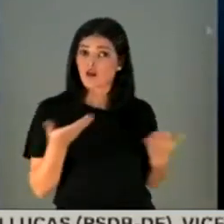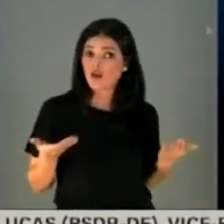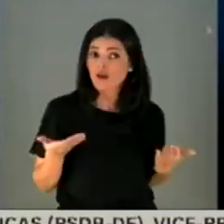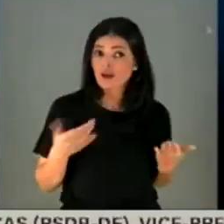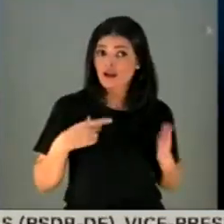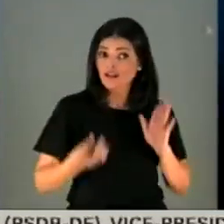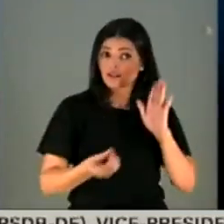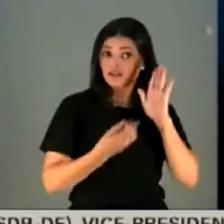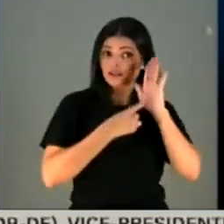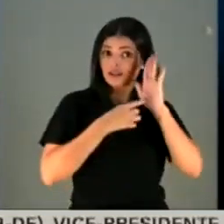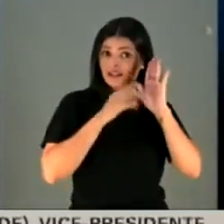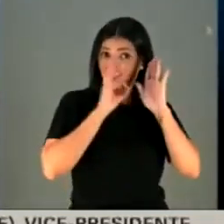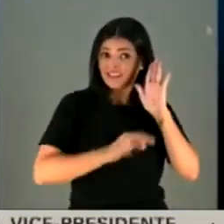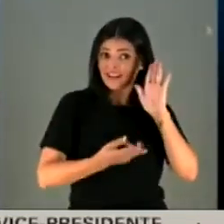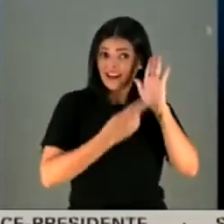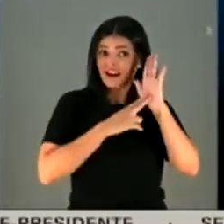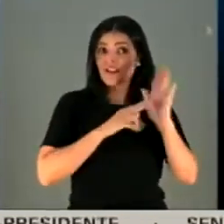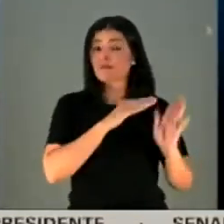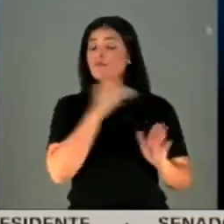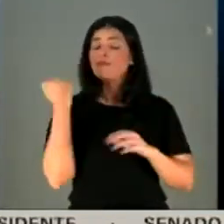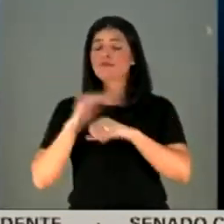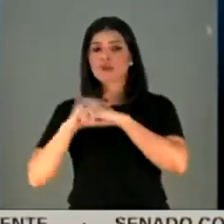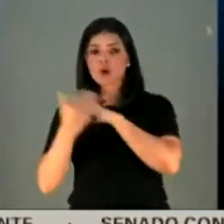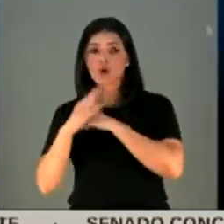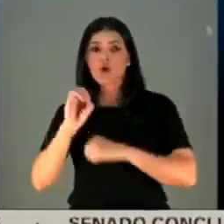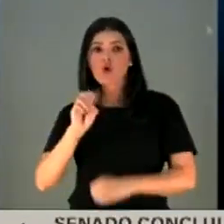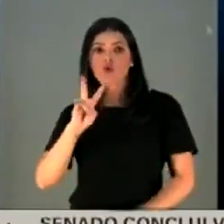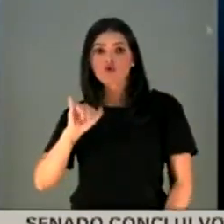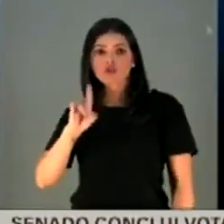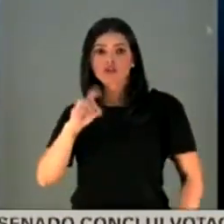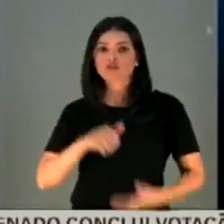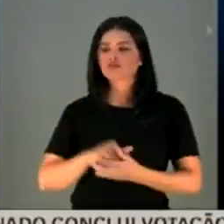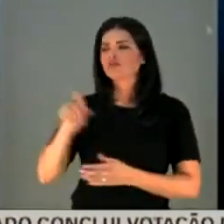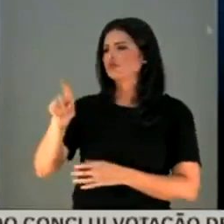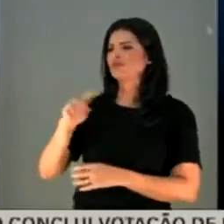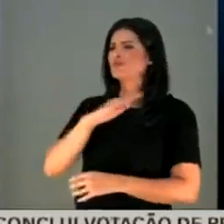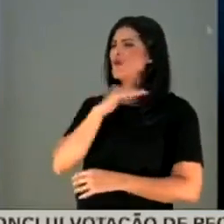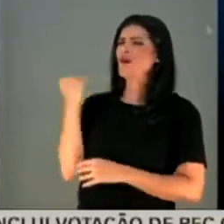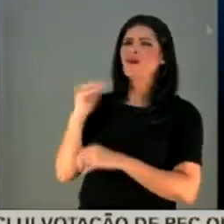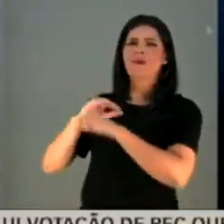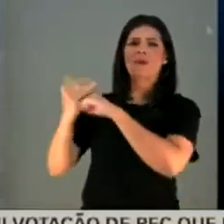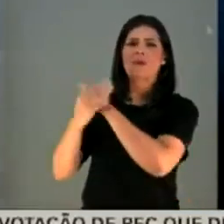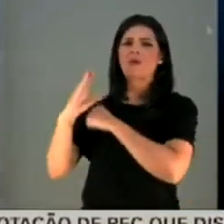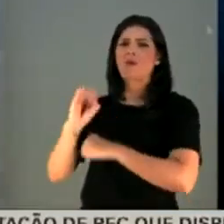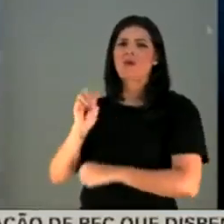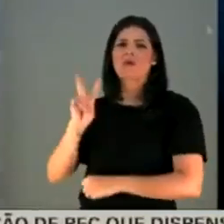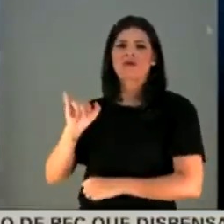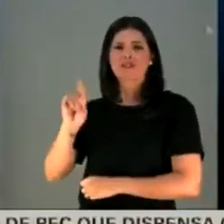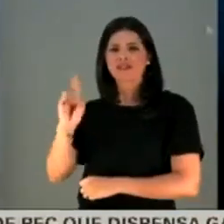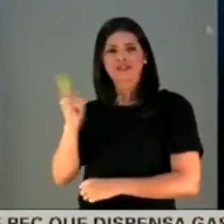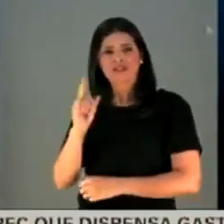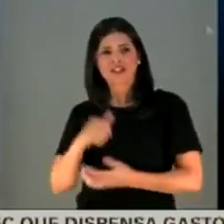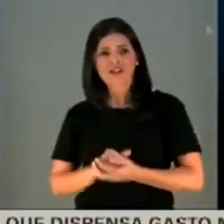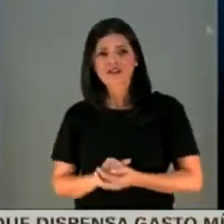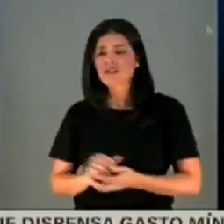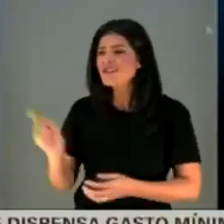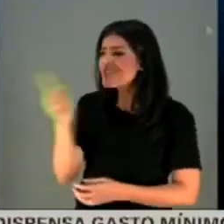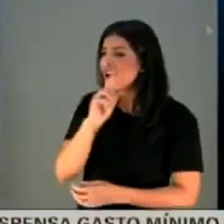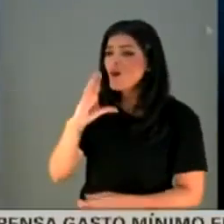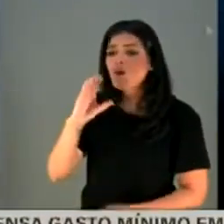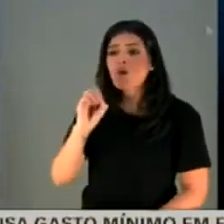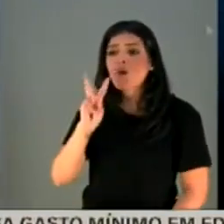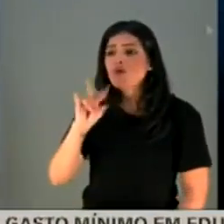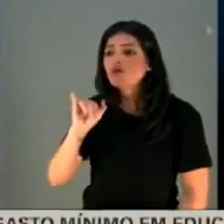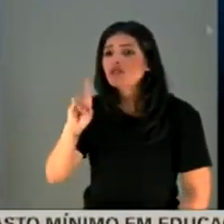declaração de óbito dele, foi que ele faleceu de Covid? Ele não foi de Covid, velho. Ah, não foi? Ele não foi de Covid,